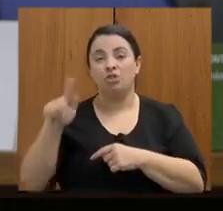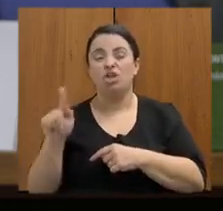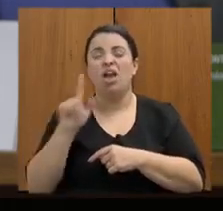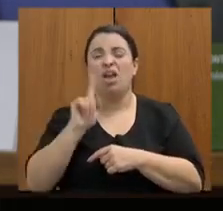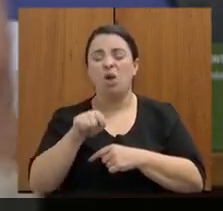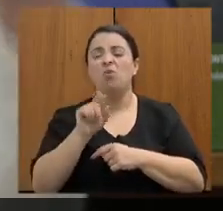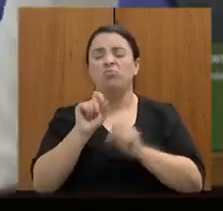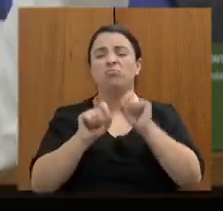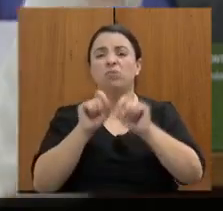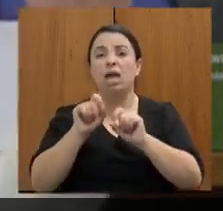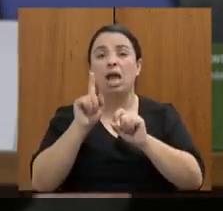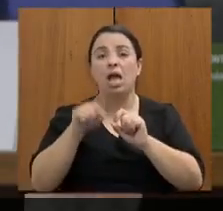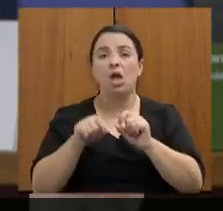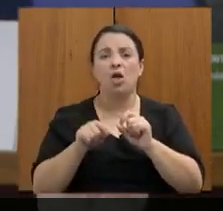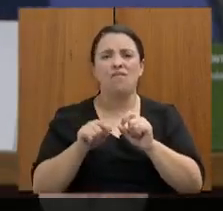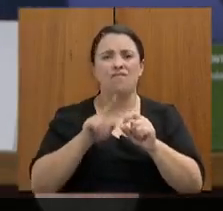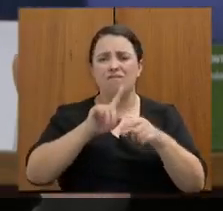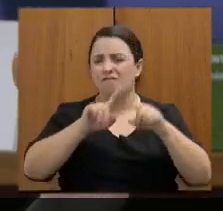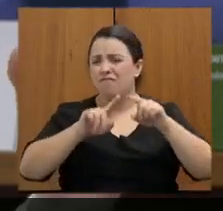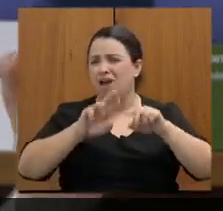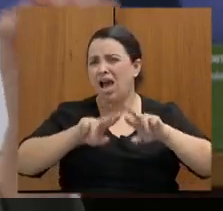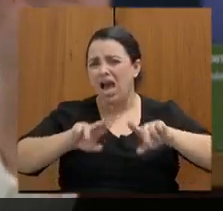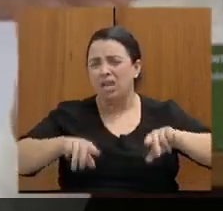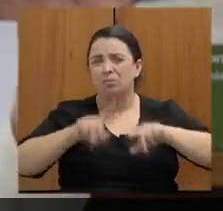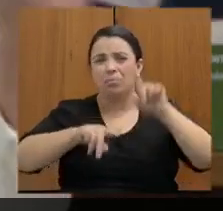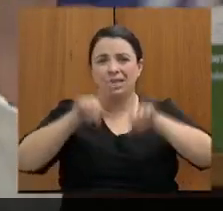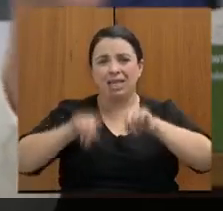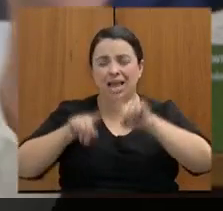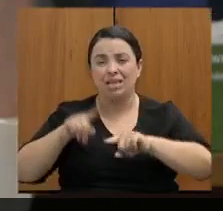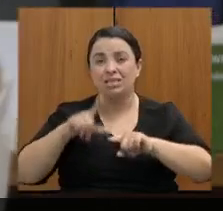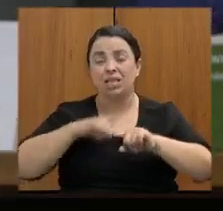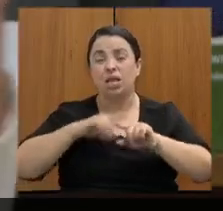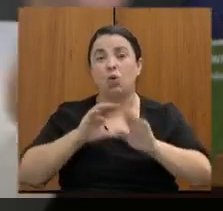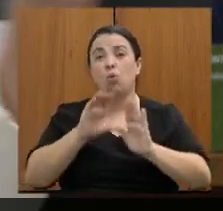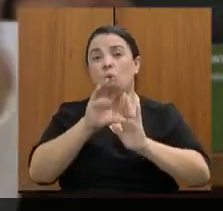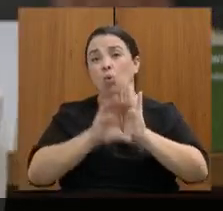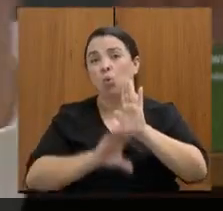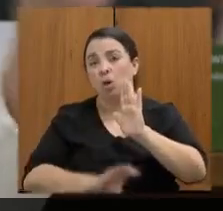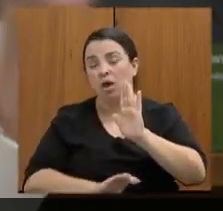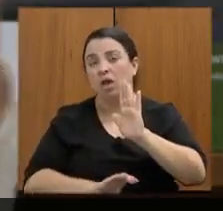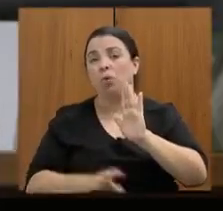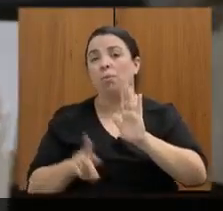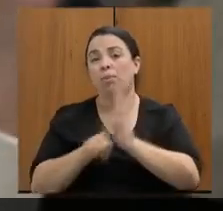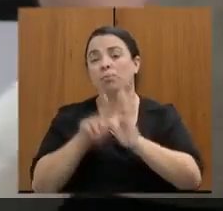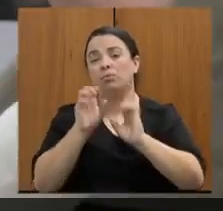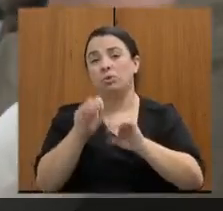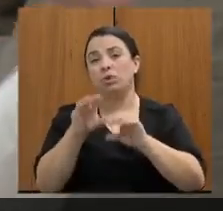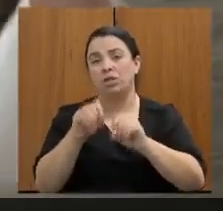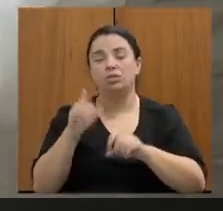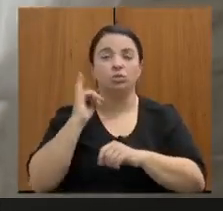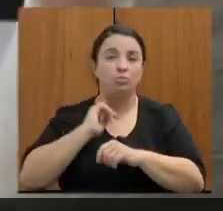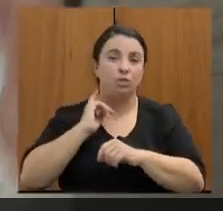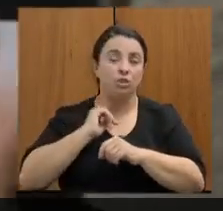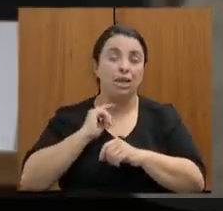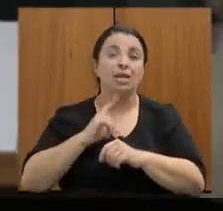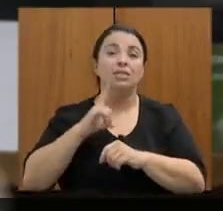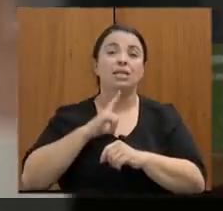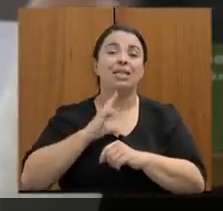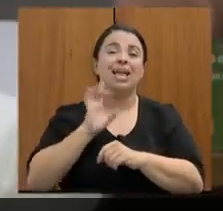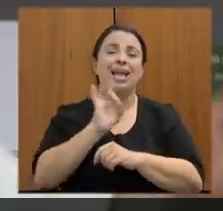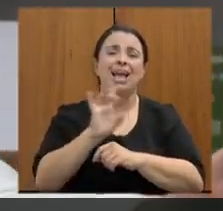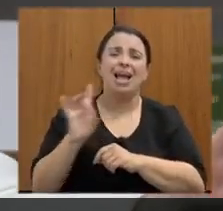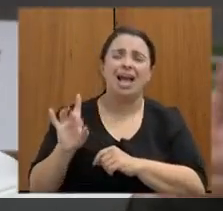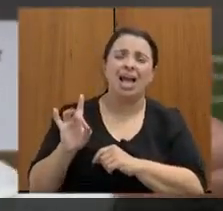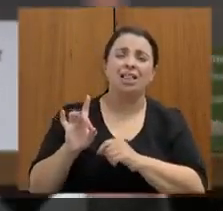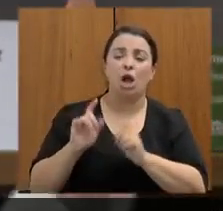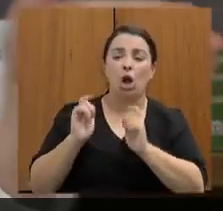em que a gente amarra o nosso currículo de referência de Minas Gerais traz cada componente cada código de habilidade a gente tem um professor